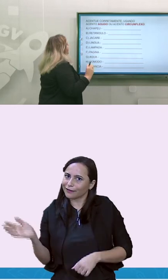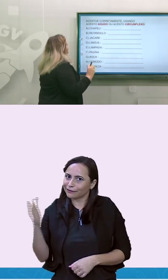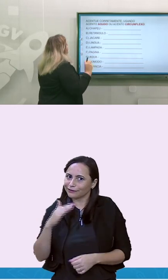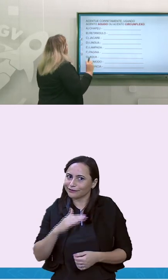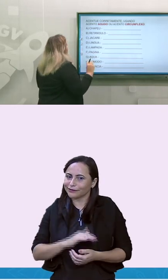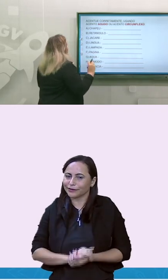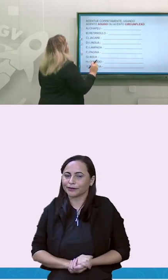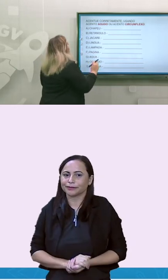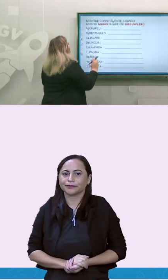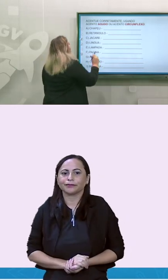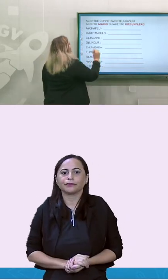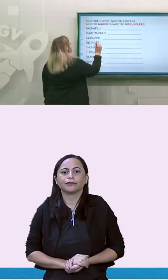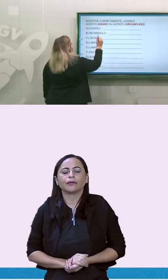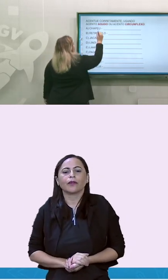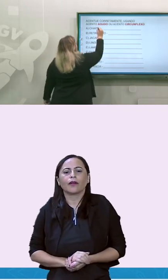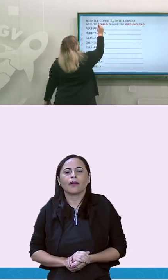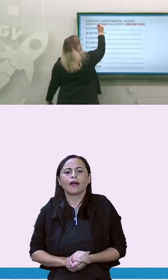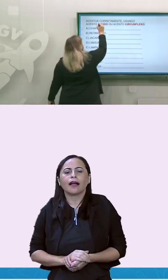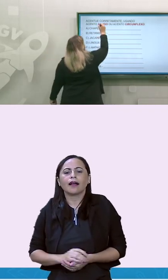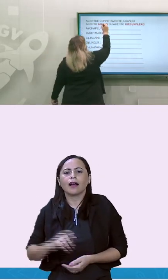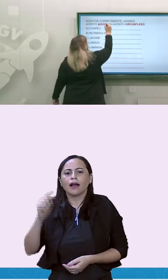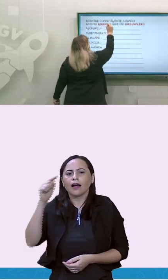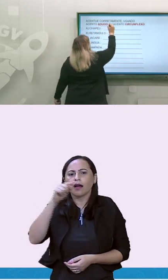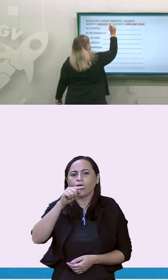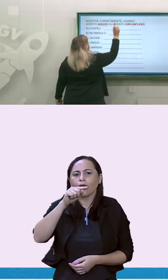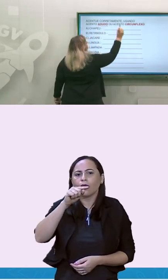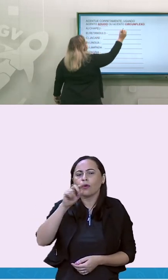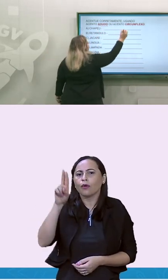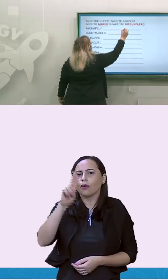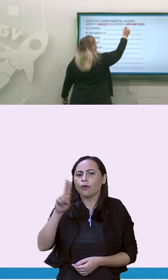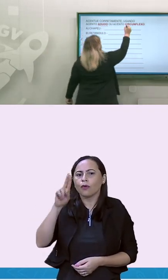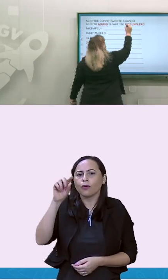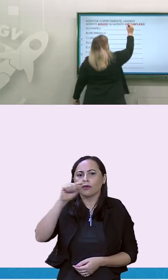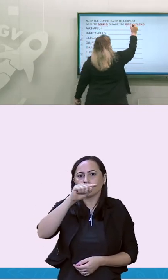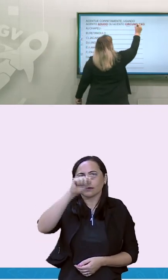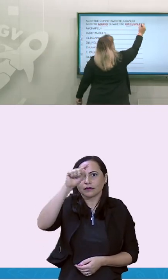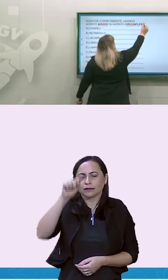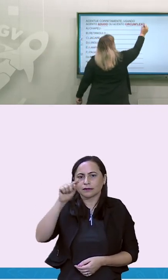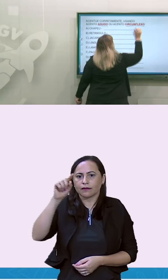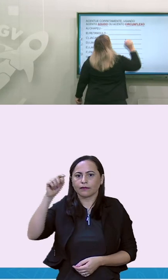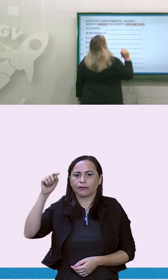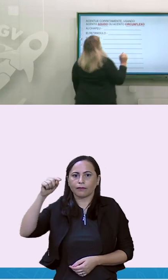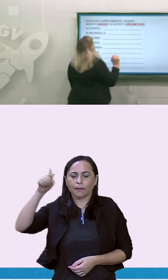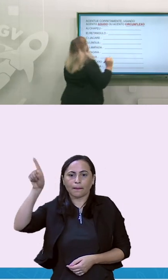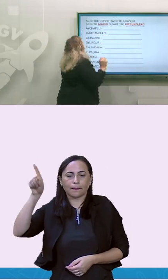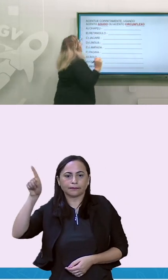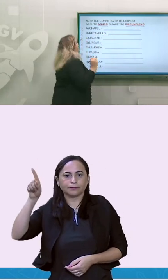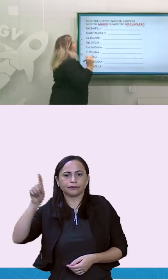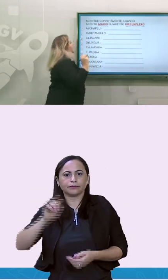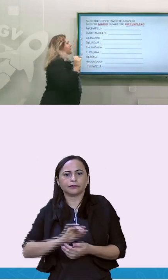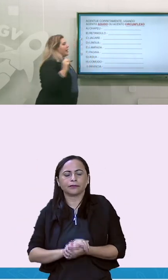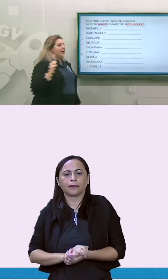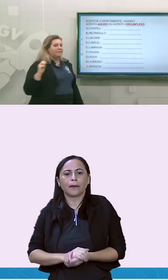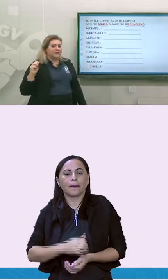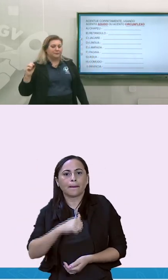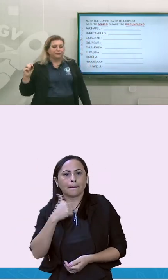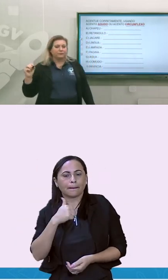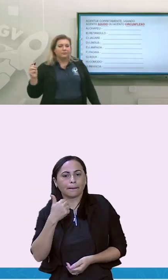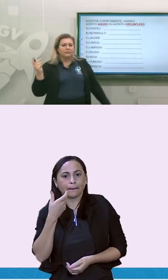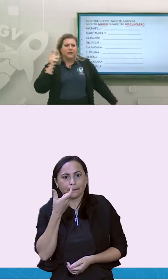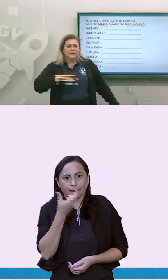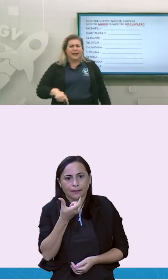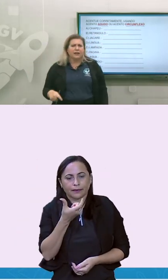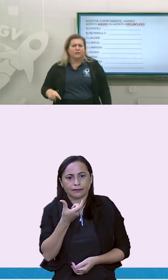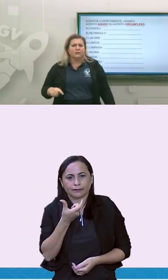corretamente usando o acento agudo ou circunflexo. A primeira palavra.